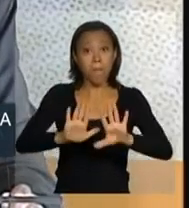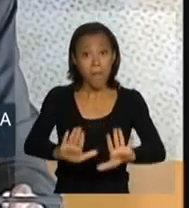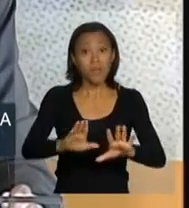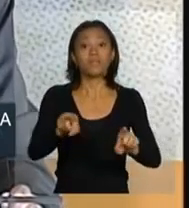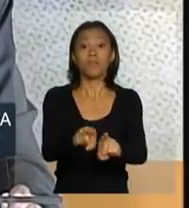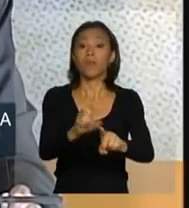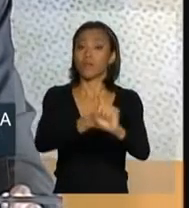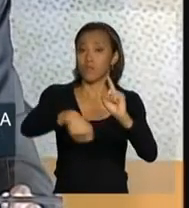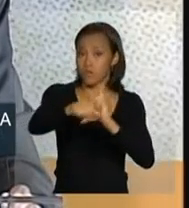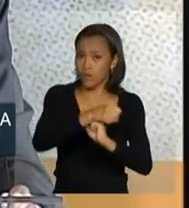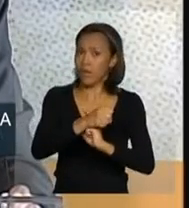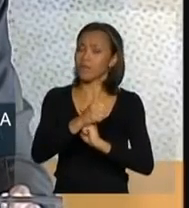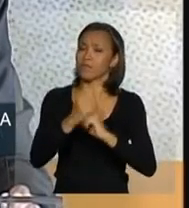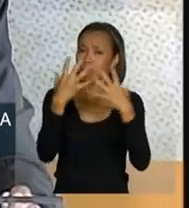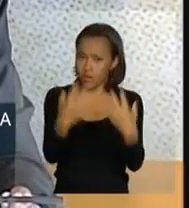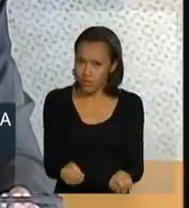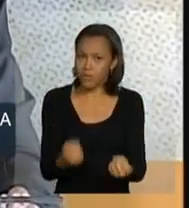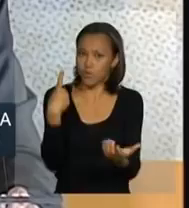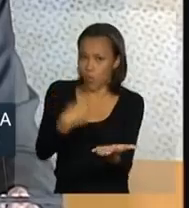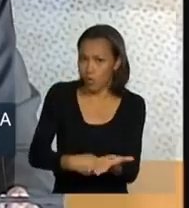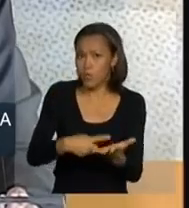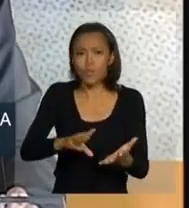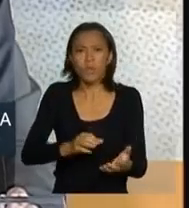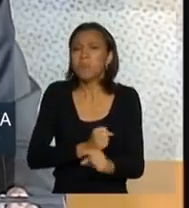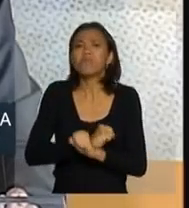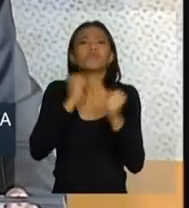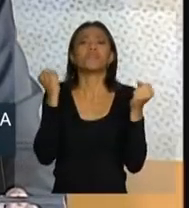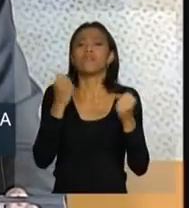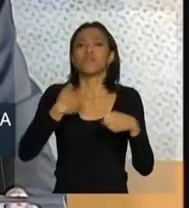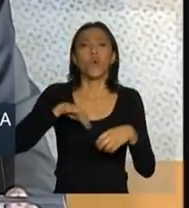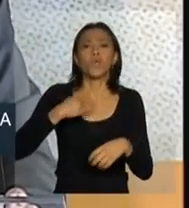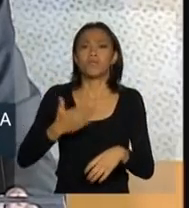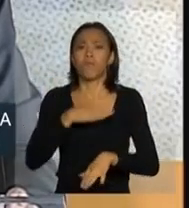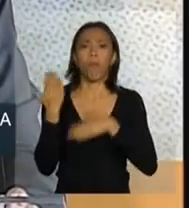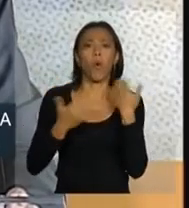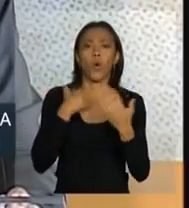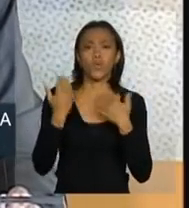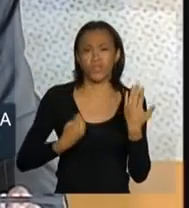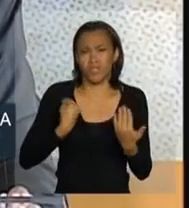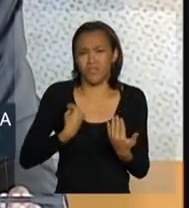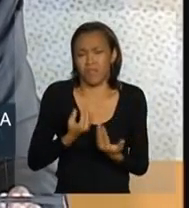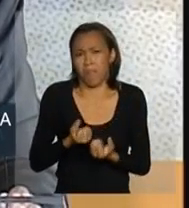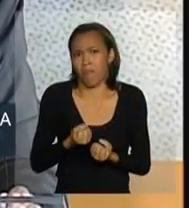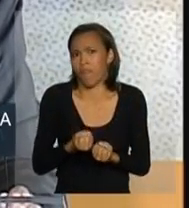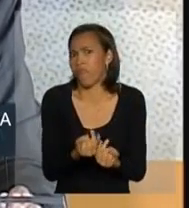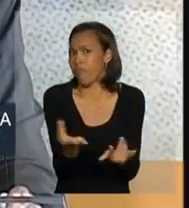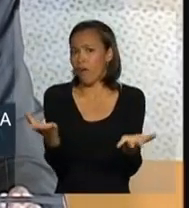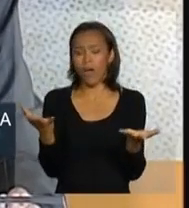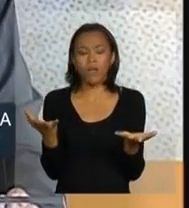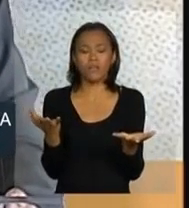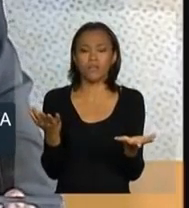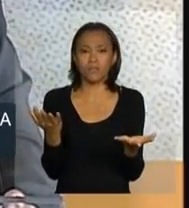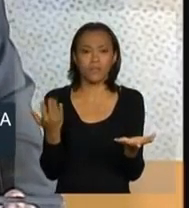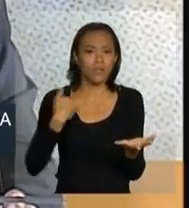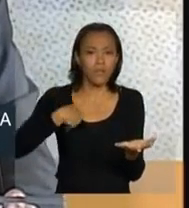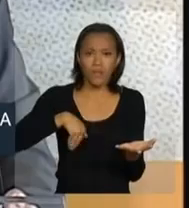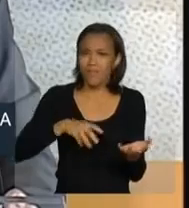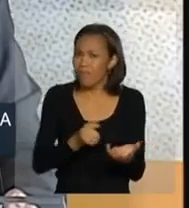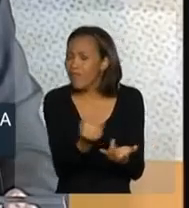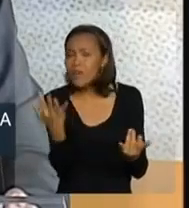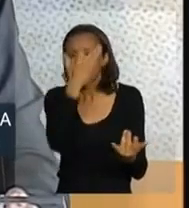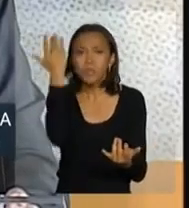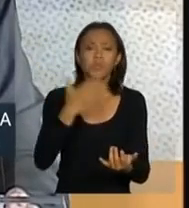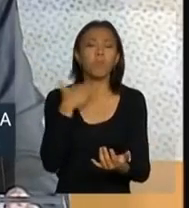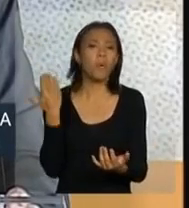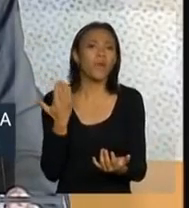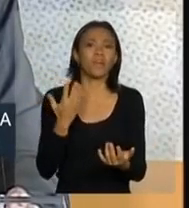brasileira se envolva nisso. Não é possível mais perdermos tantas vidas, não é possível mais perdermos tantas pessoas,